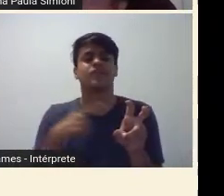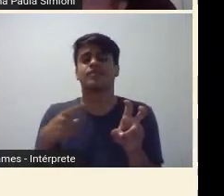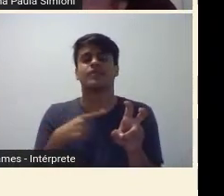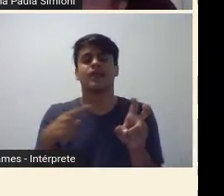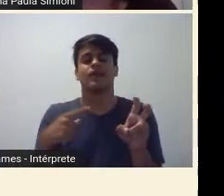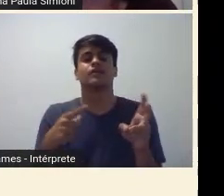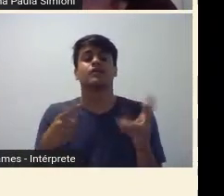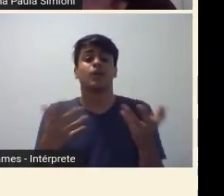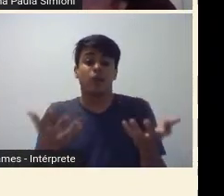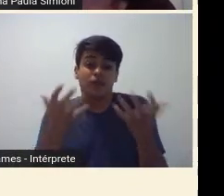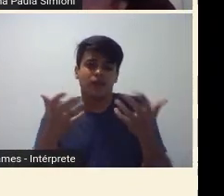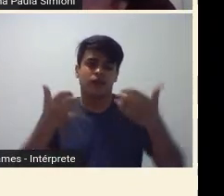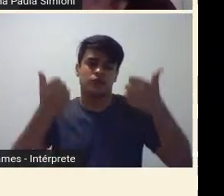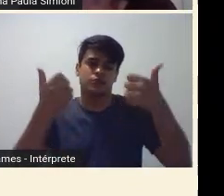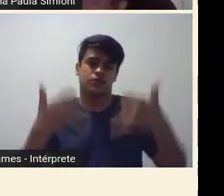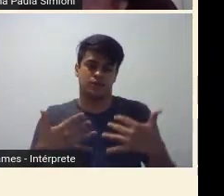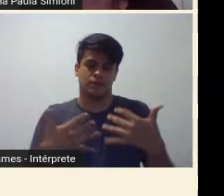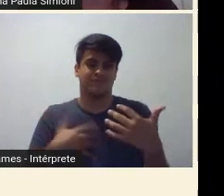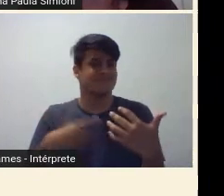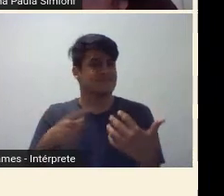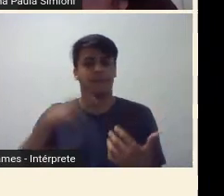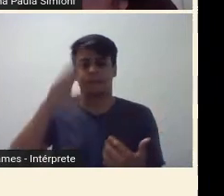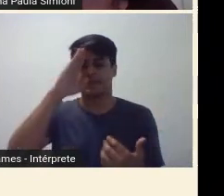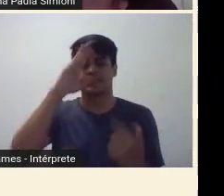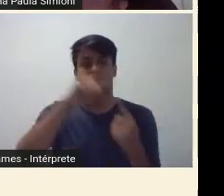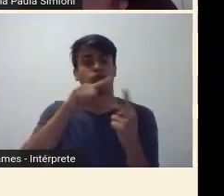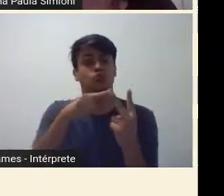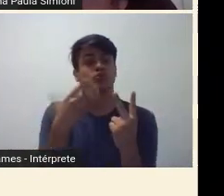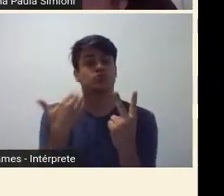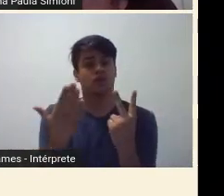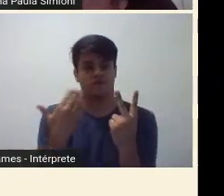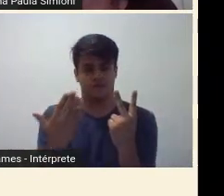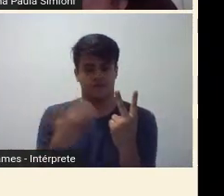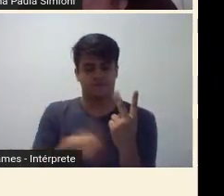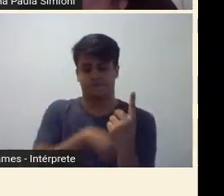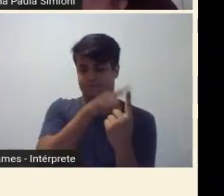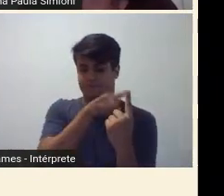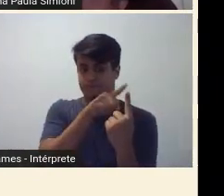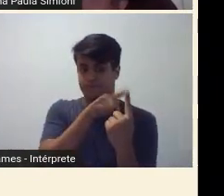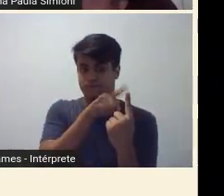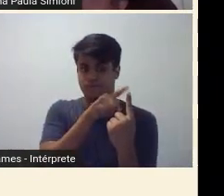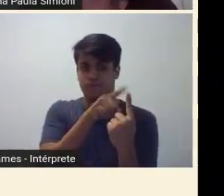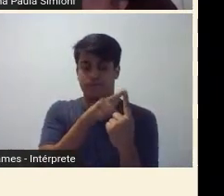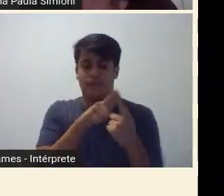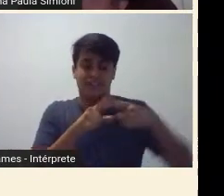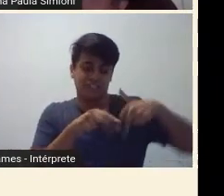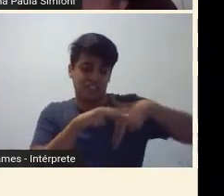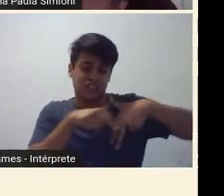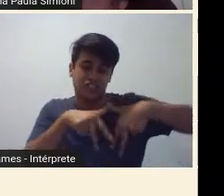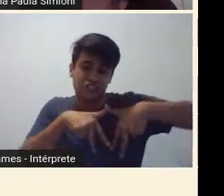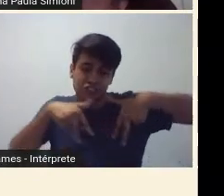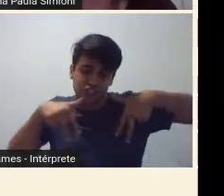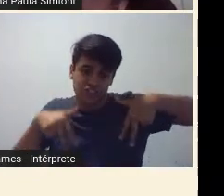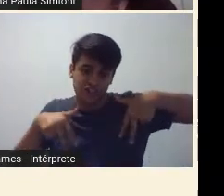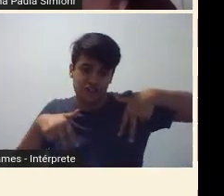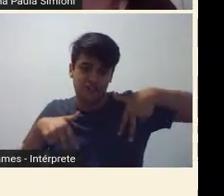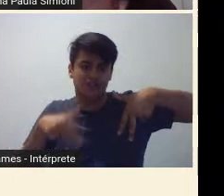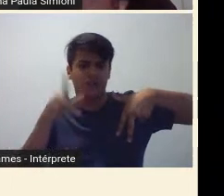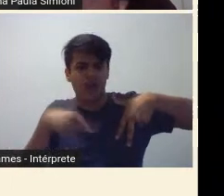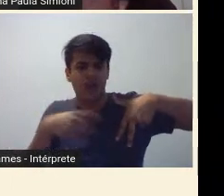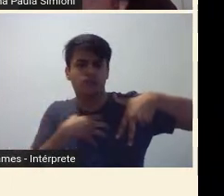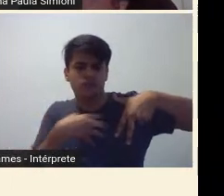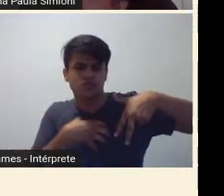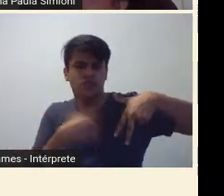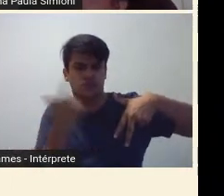gostaria de refletir, são duas questões que eu queria refletir com vocês. A primeira, o gênero, enquanto instrumento de análise,